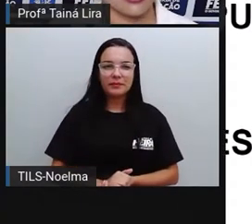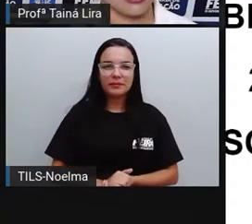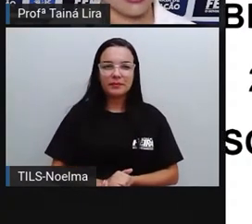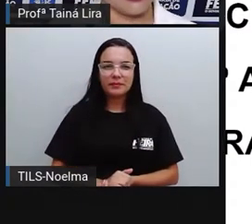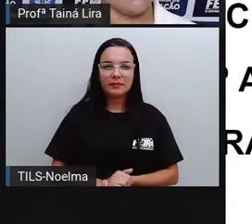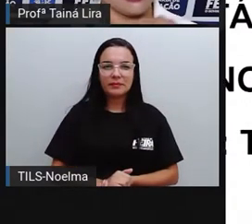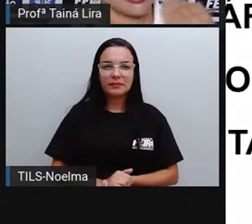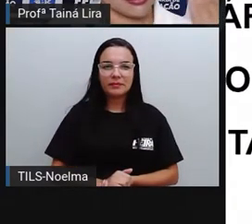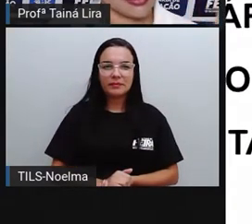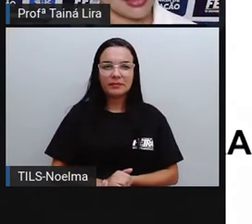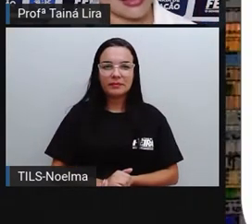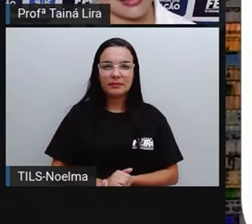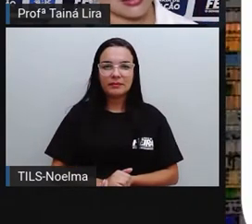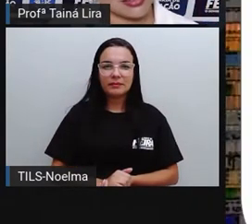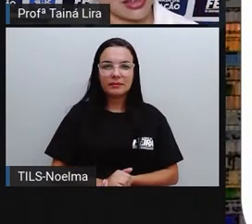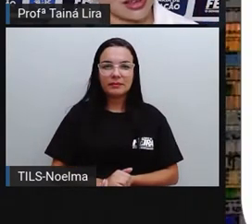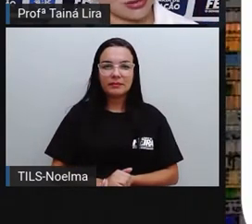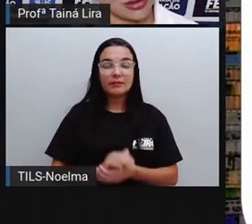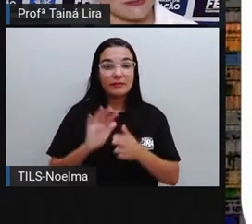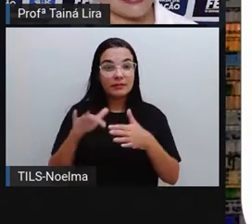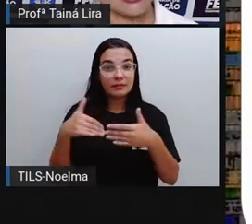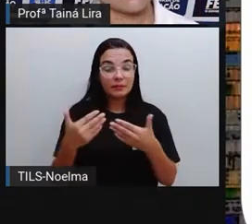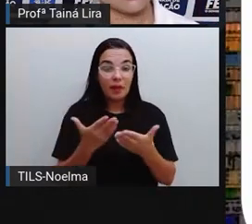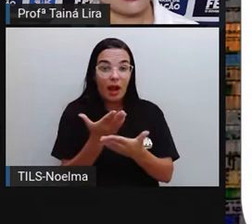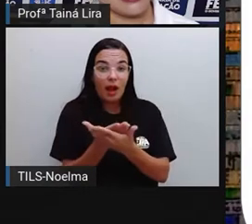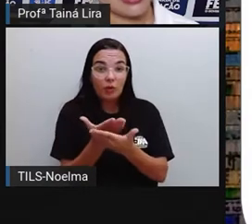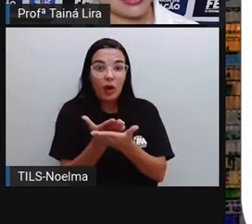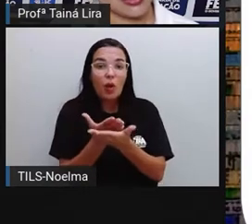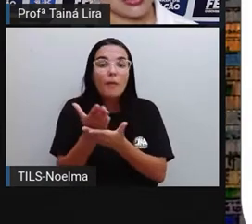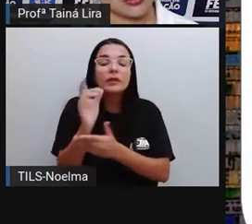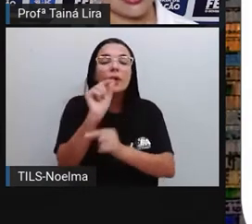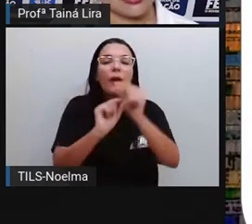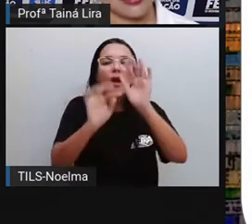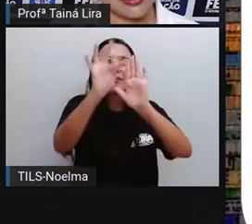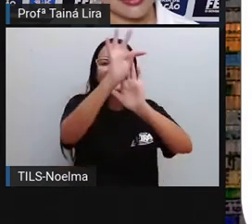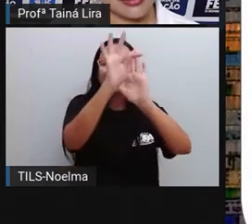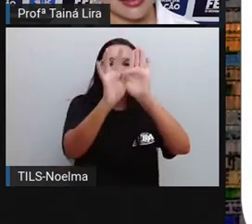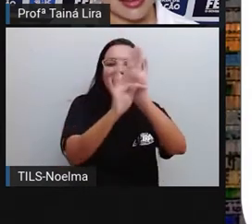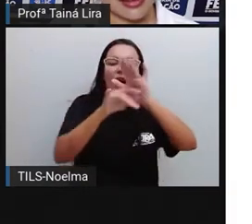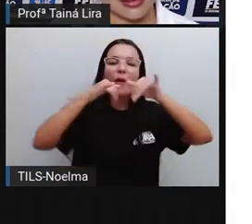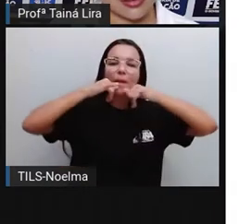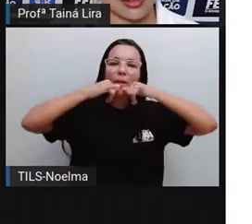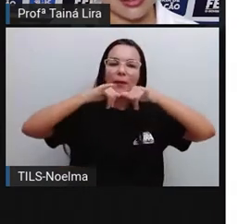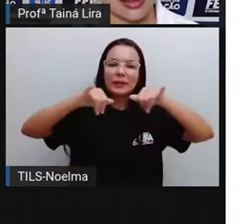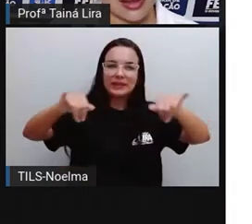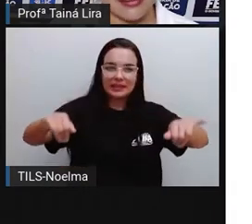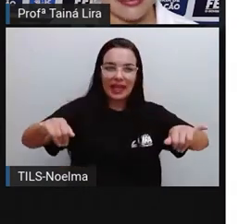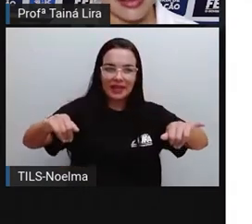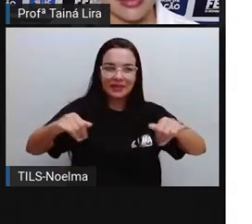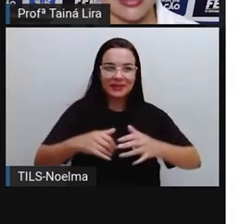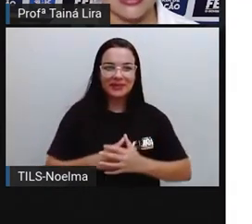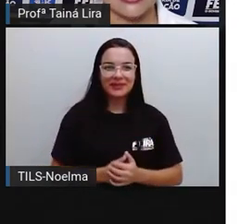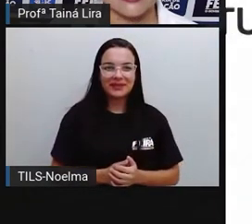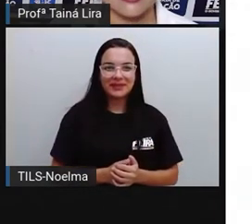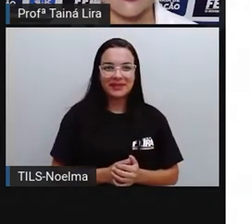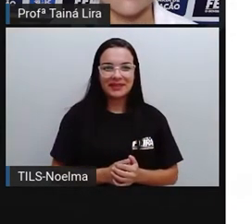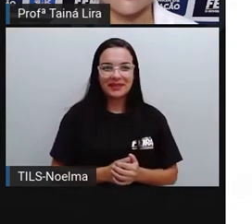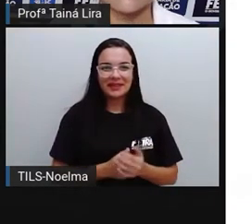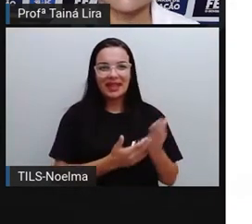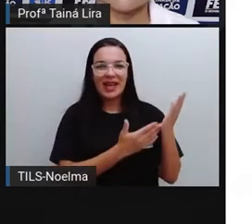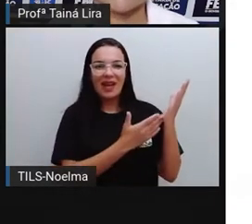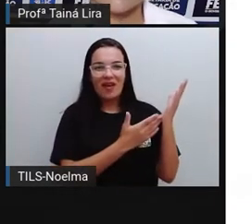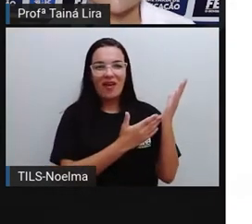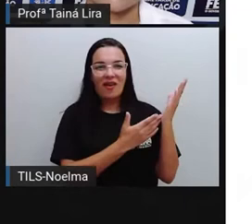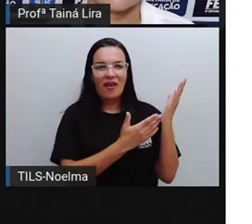Então vamos começar aí a nossa aula sobre textos publicitários, tá? Então,